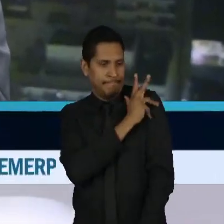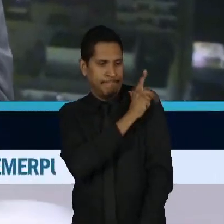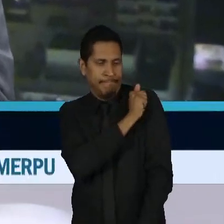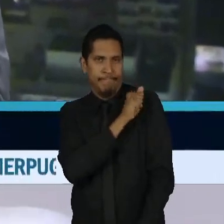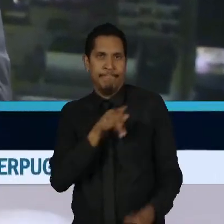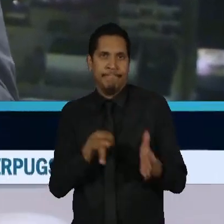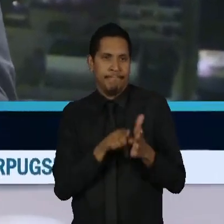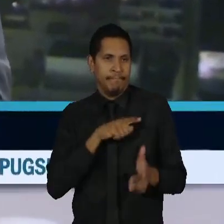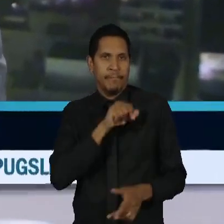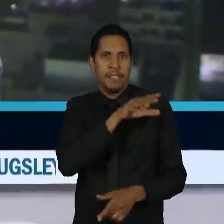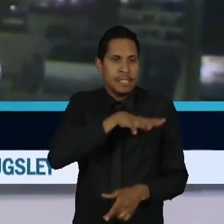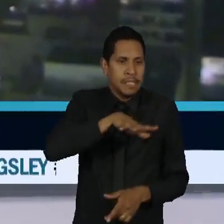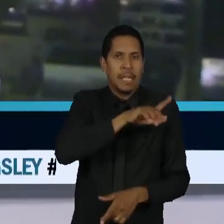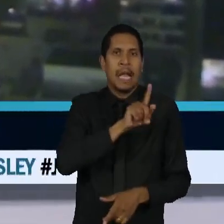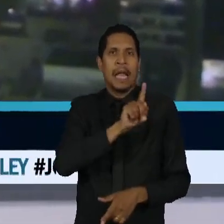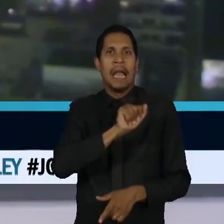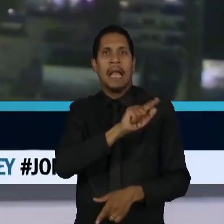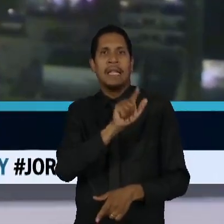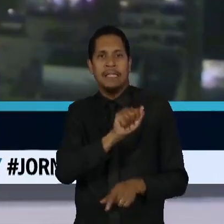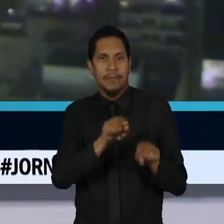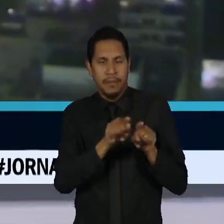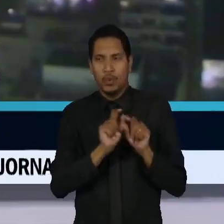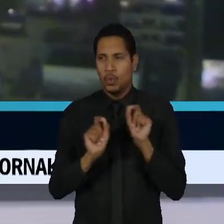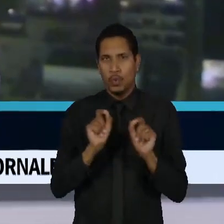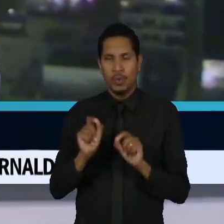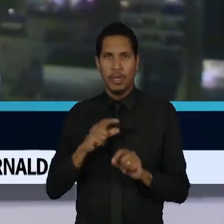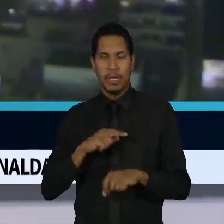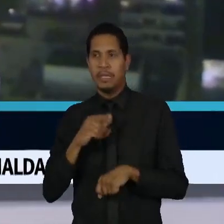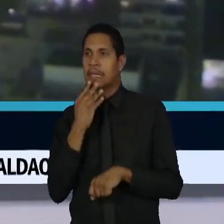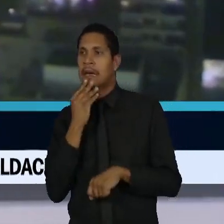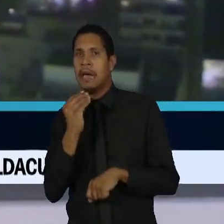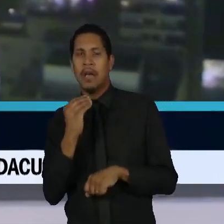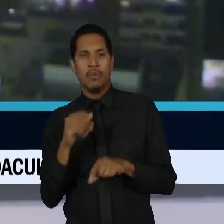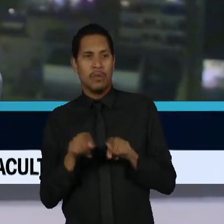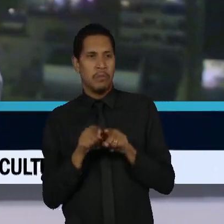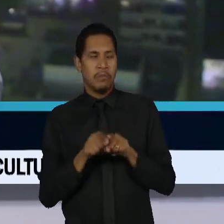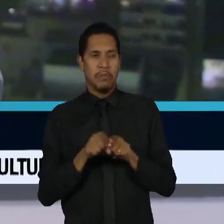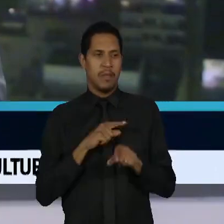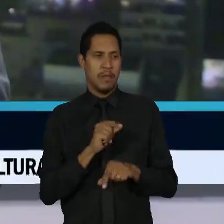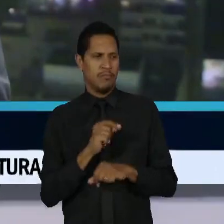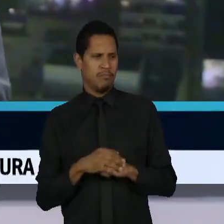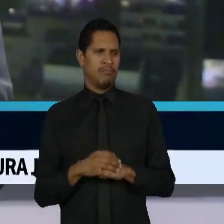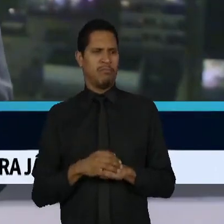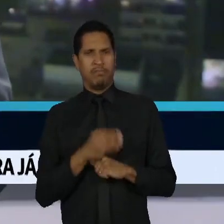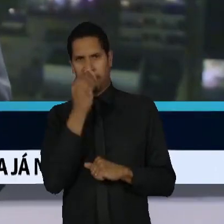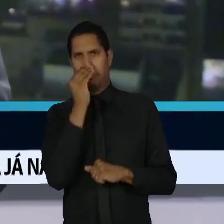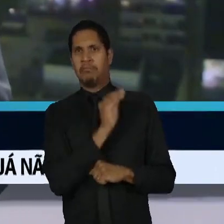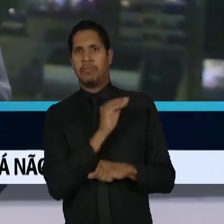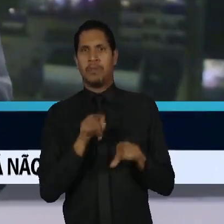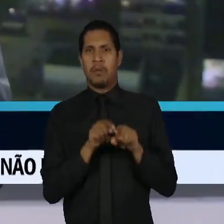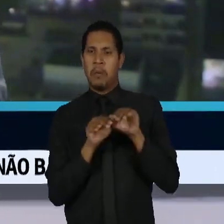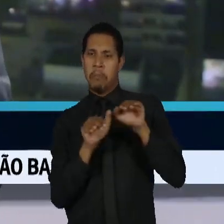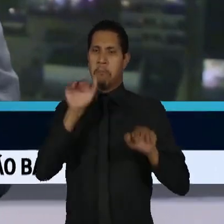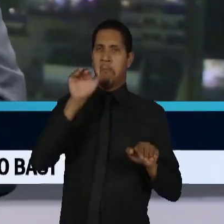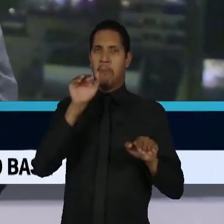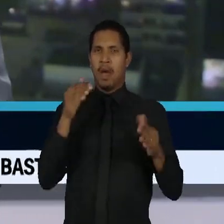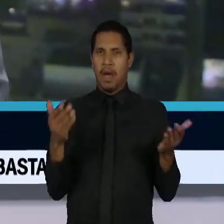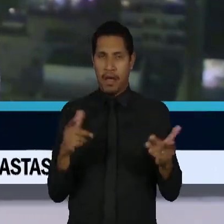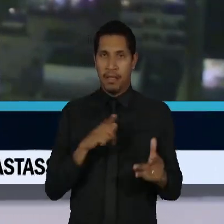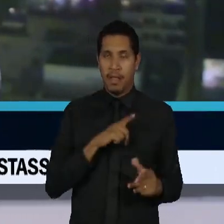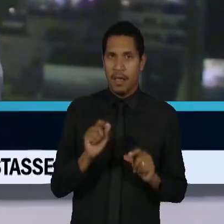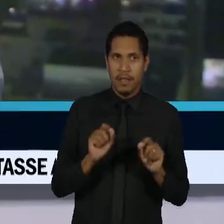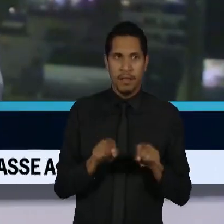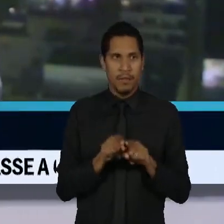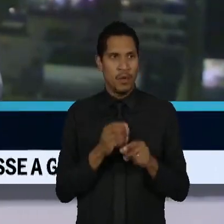ou mesmo o desrespeito do Estado de Israel com relação à questão da soberania do Palestina sobre Gaza e sobre a Cisjordânia, com a entrada de